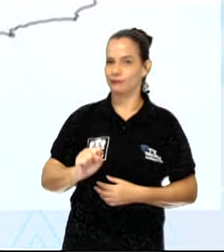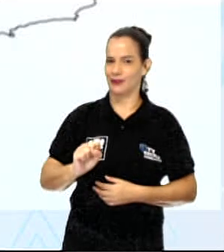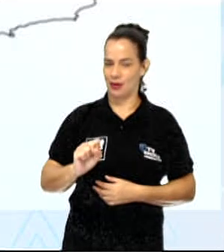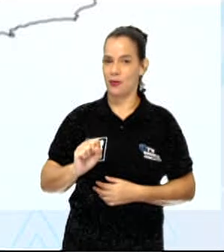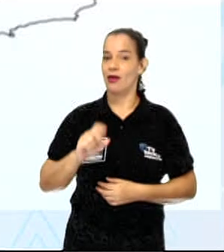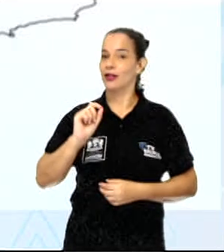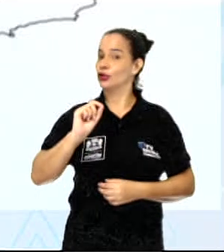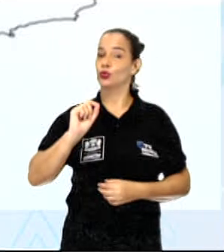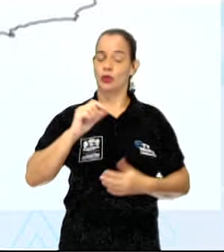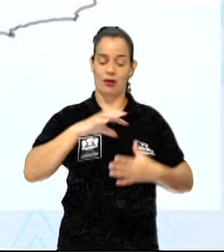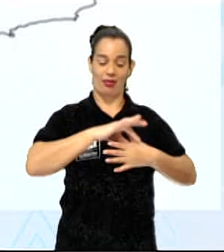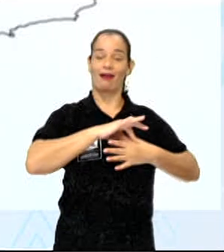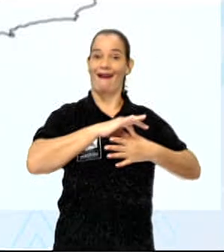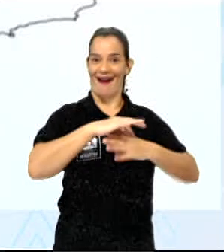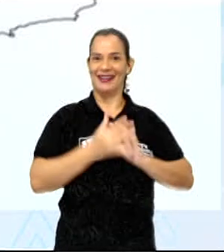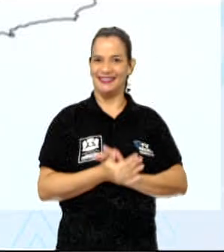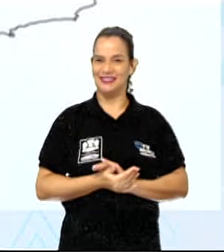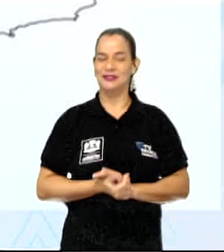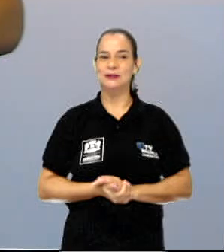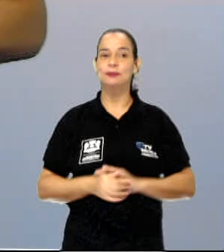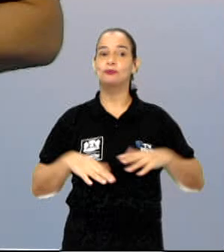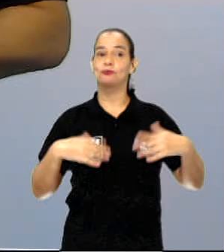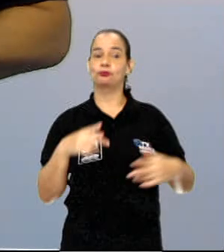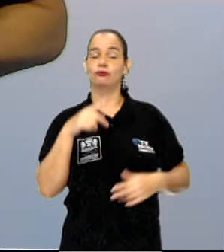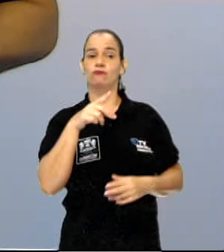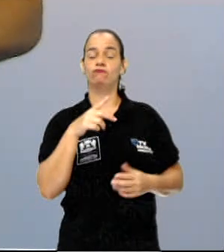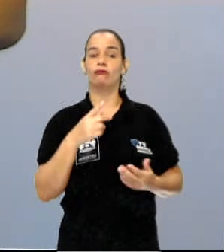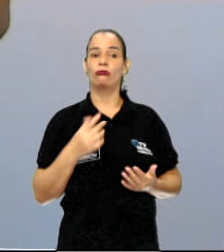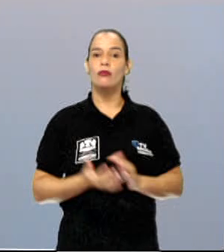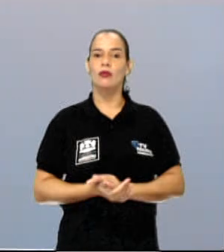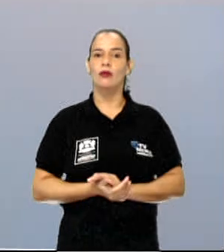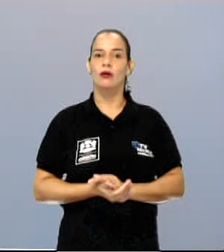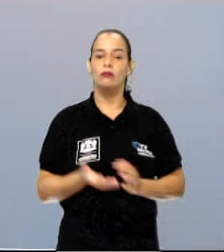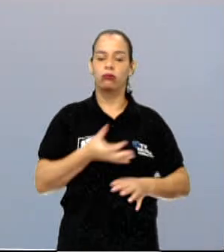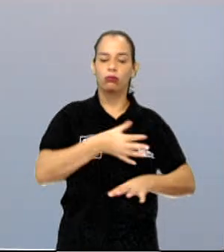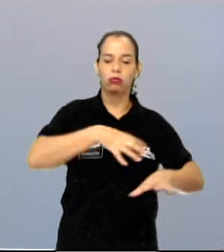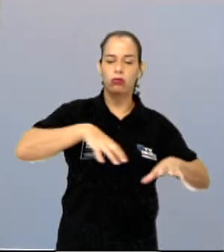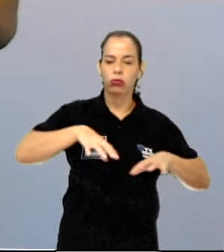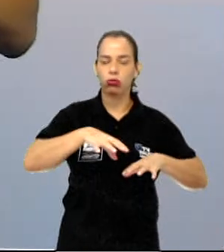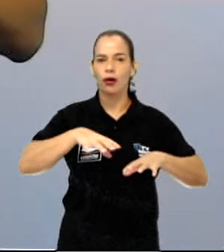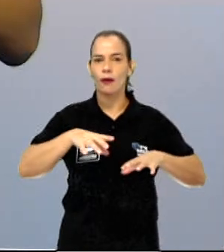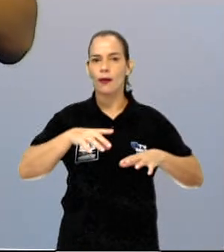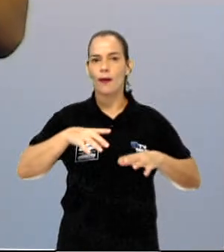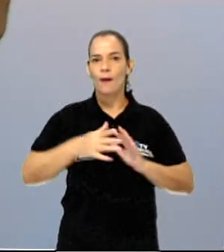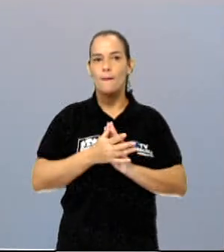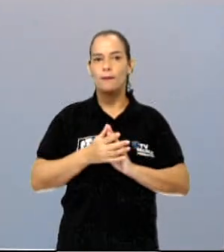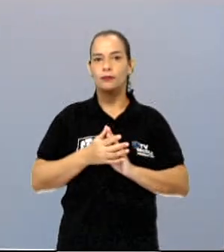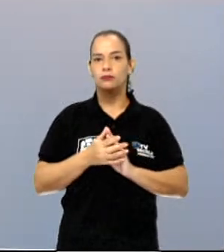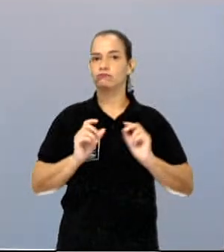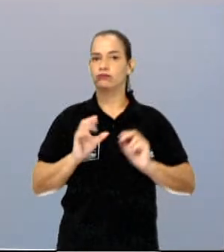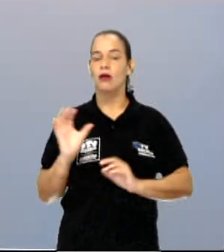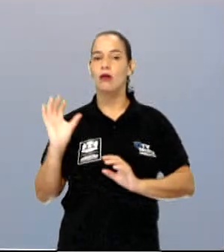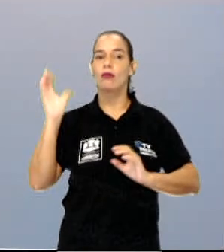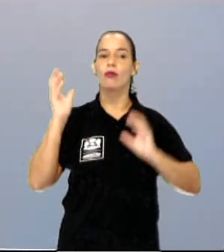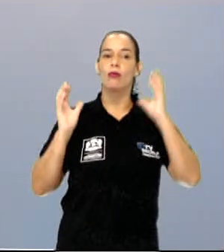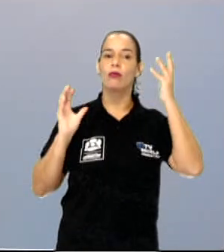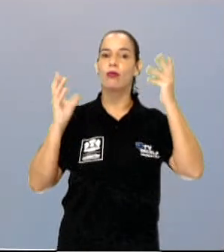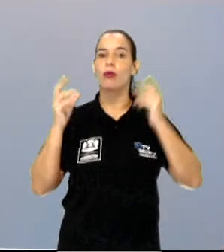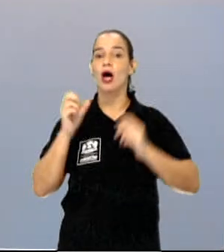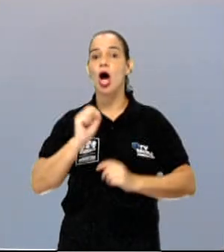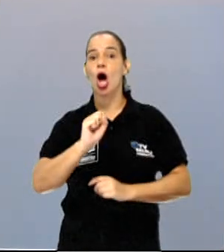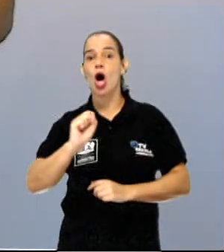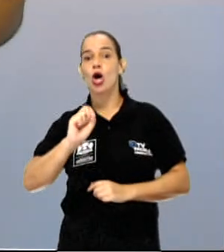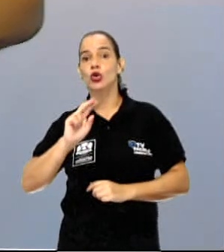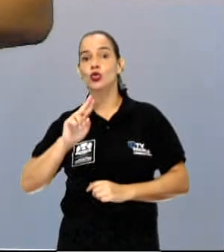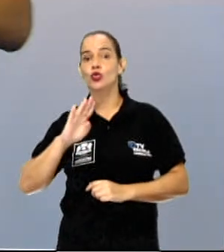E aí o domínio das pradarias, ele aparece numa região chamada de clima subtropical. Peraí,